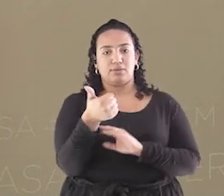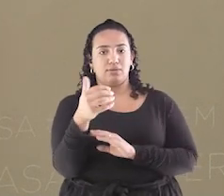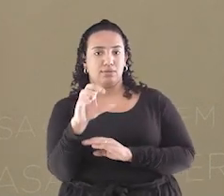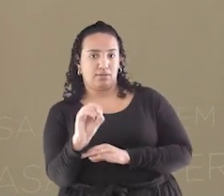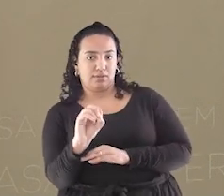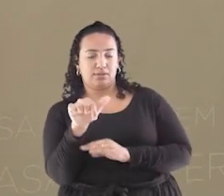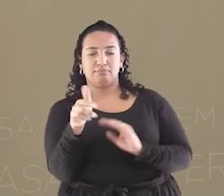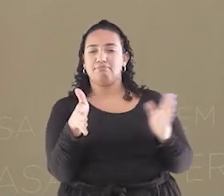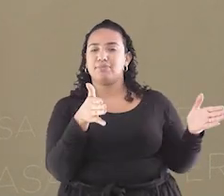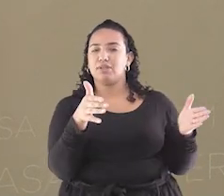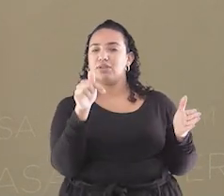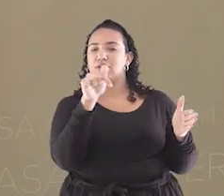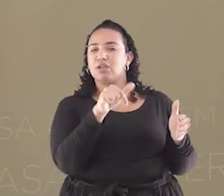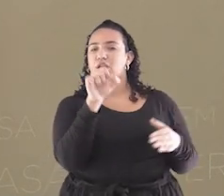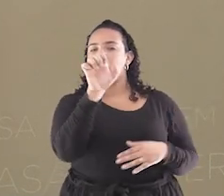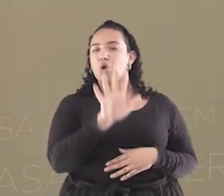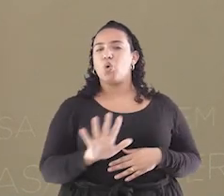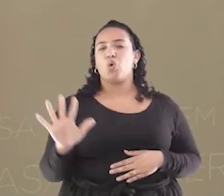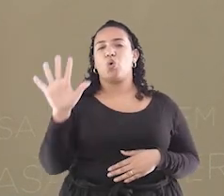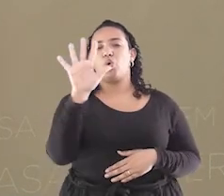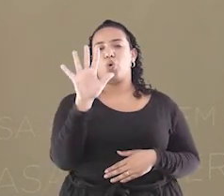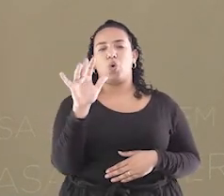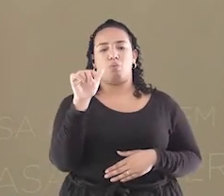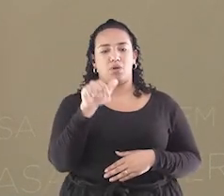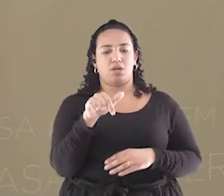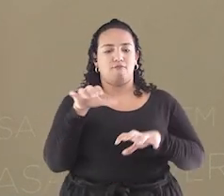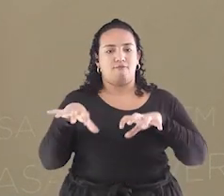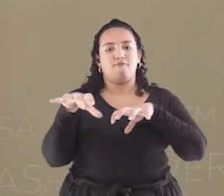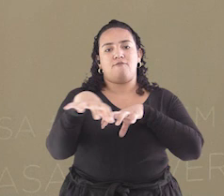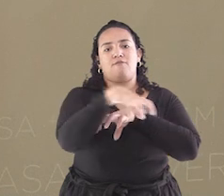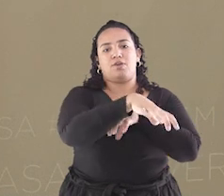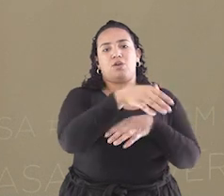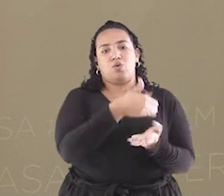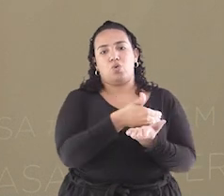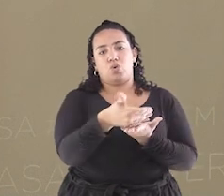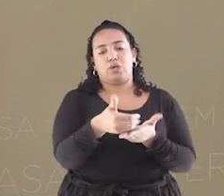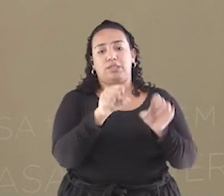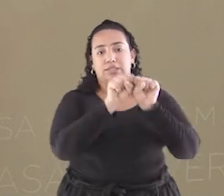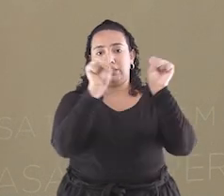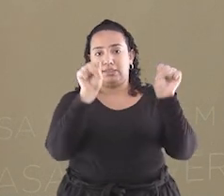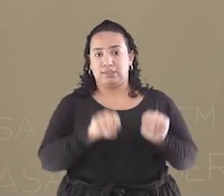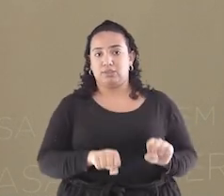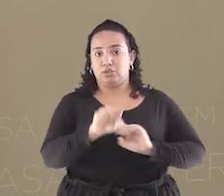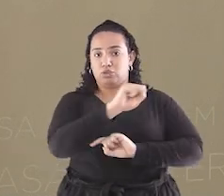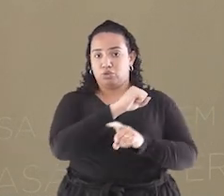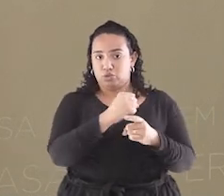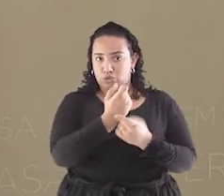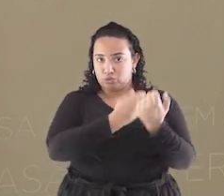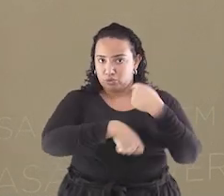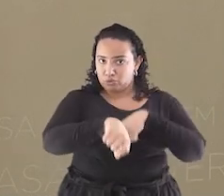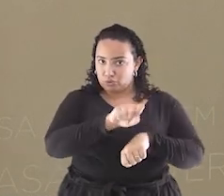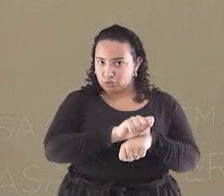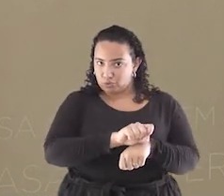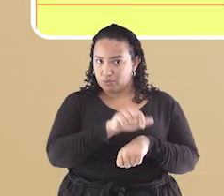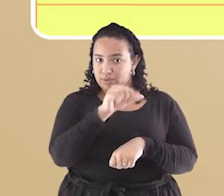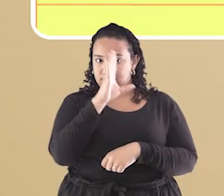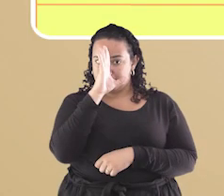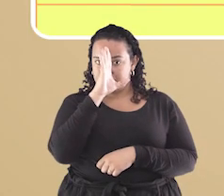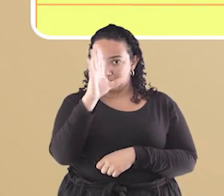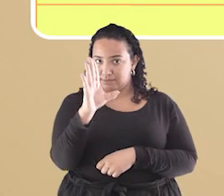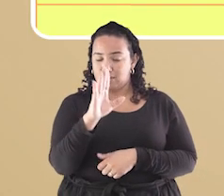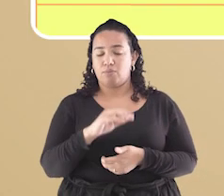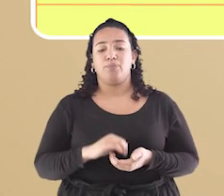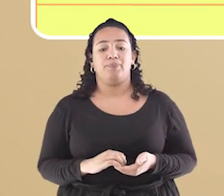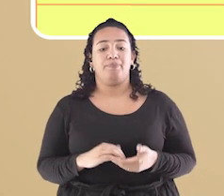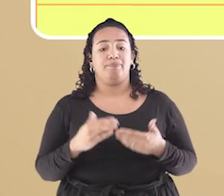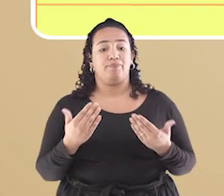consolidação, na Europa Ocidental, do feudalismo, sistema socioeconômico predominante na Era Medieval. A